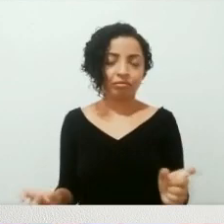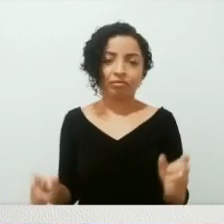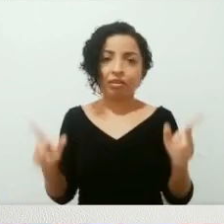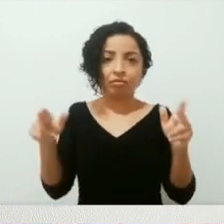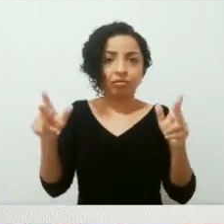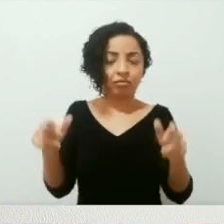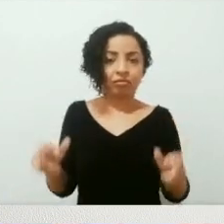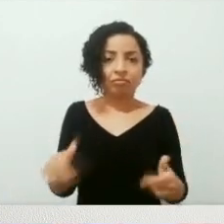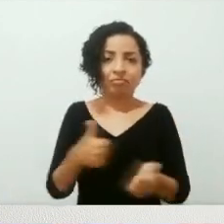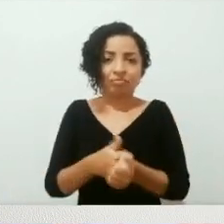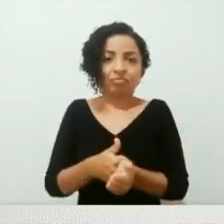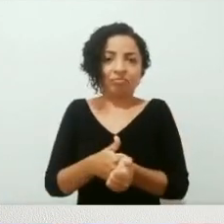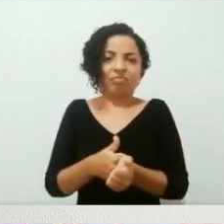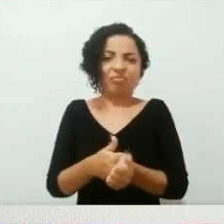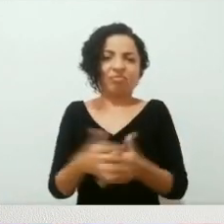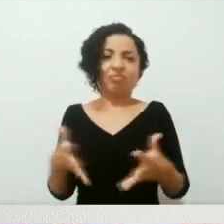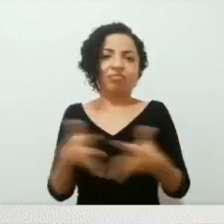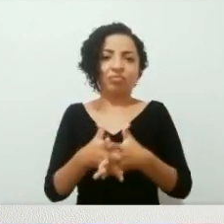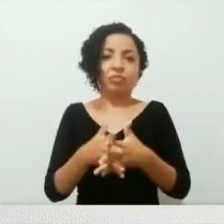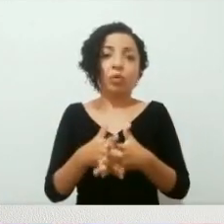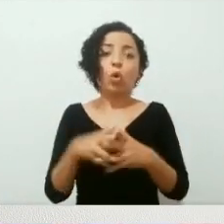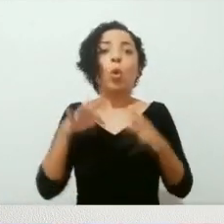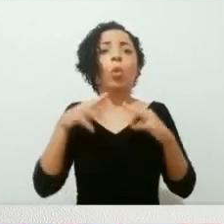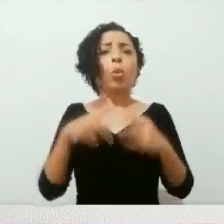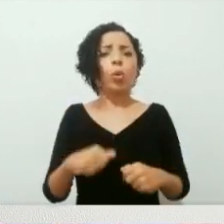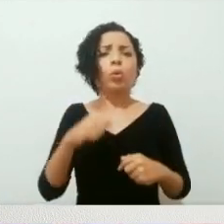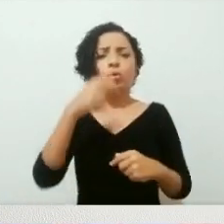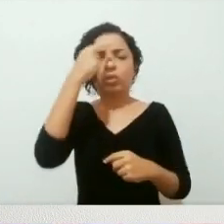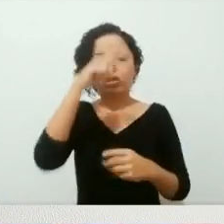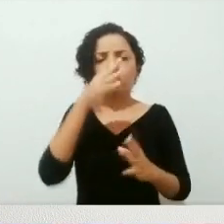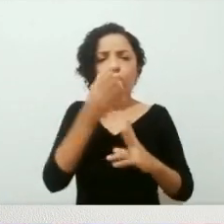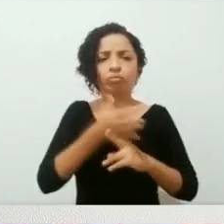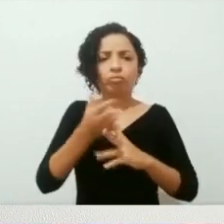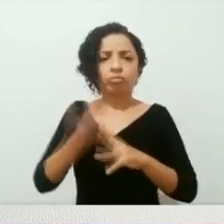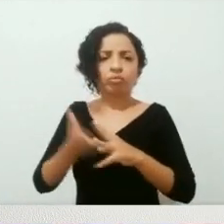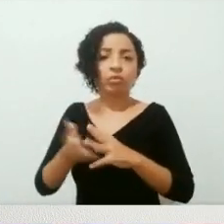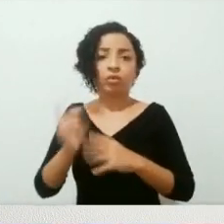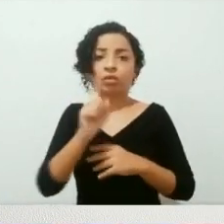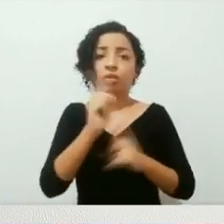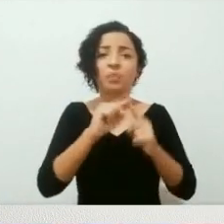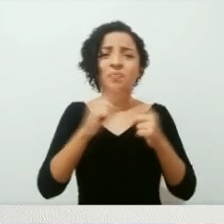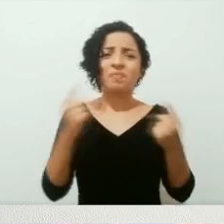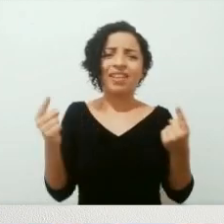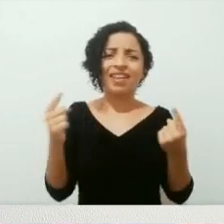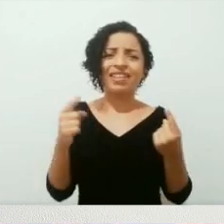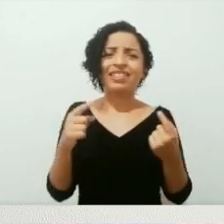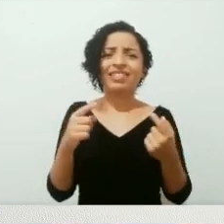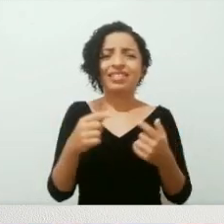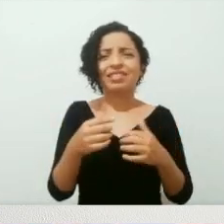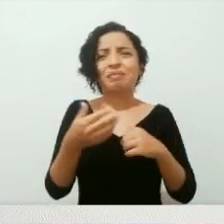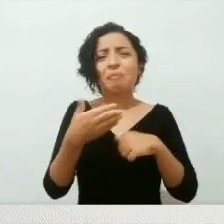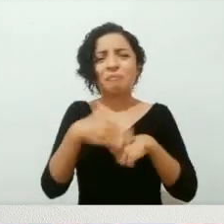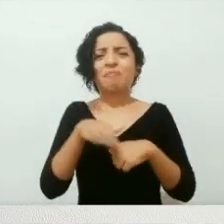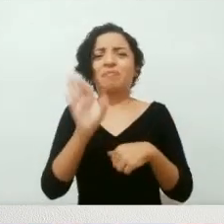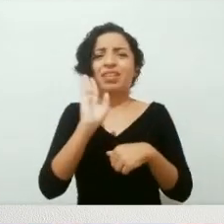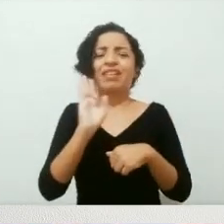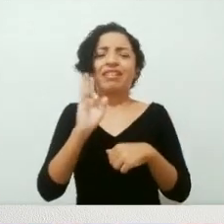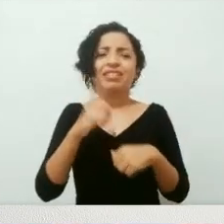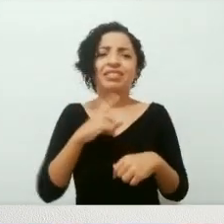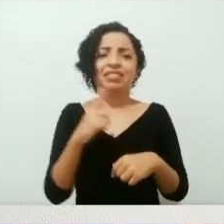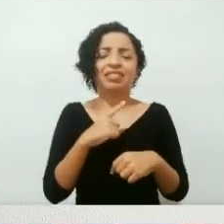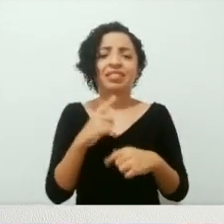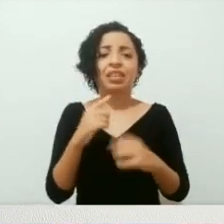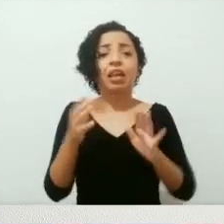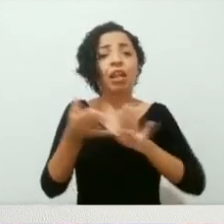deixa o texto bastante travado. Isso não acontece com todos os contos, mas vai acontecendo em uma quantidade até excessiva e que,